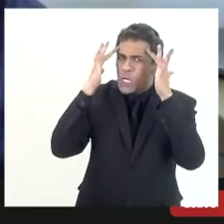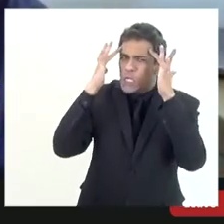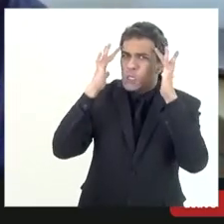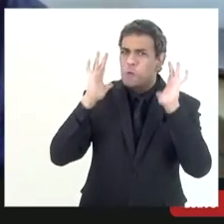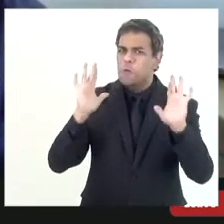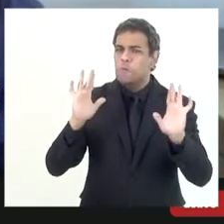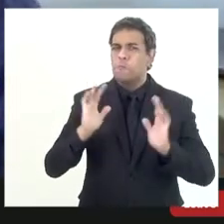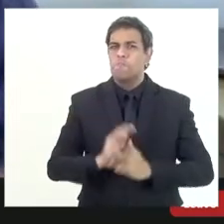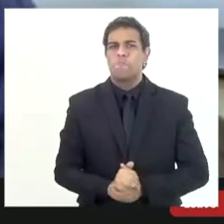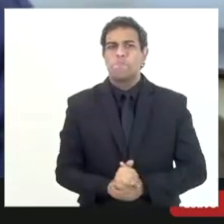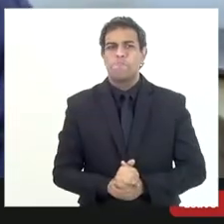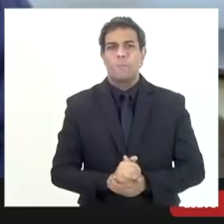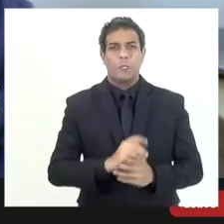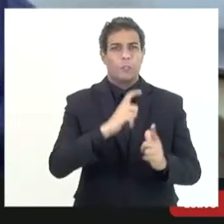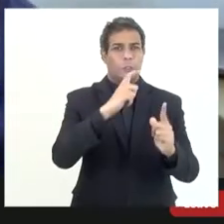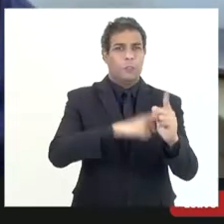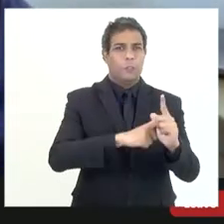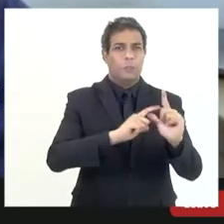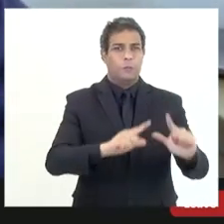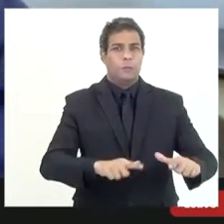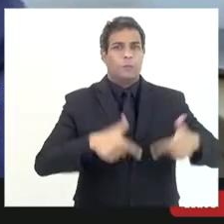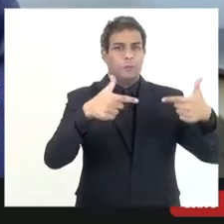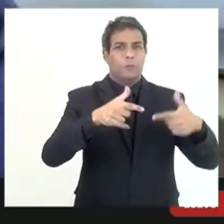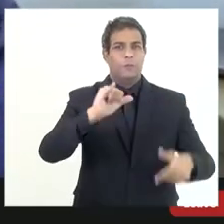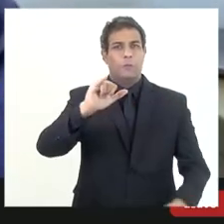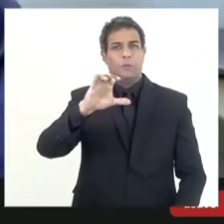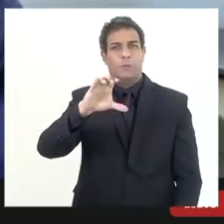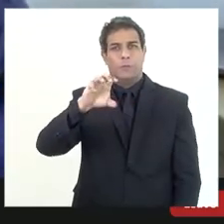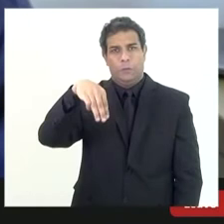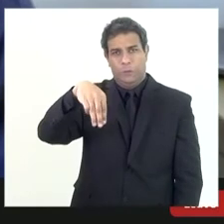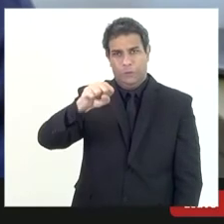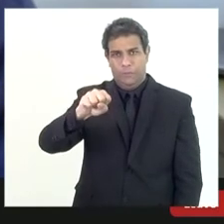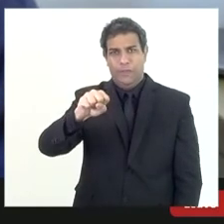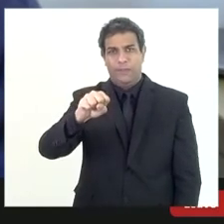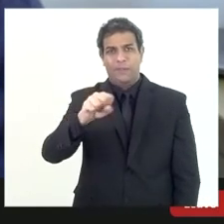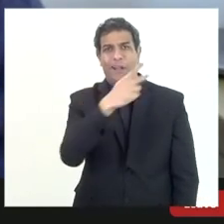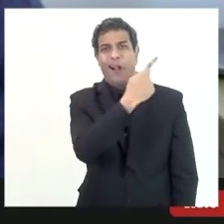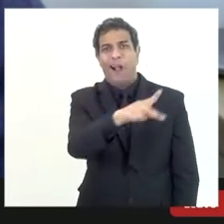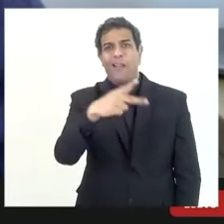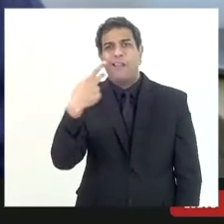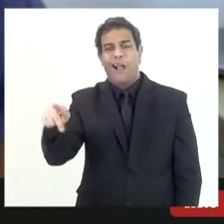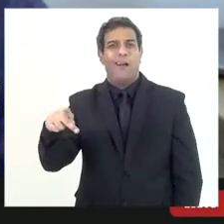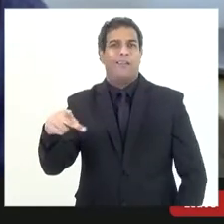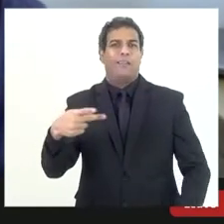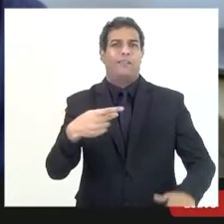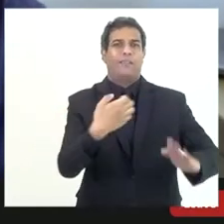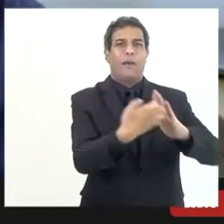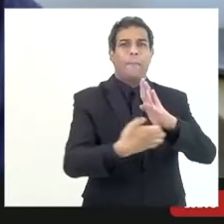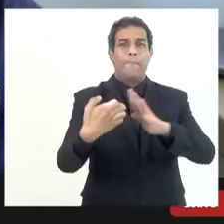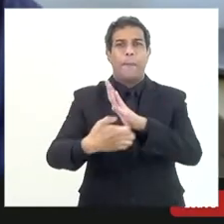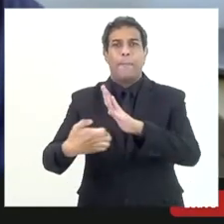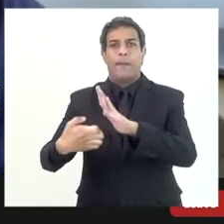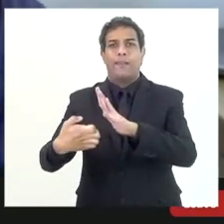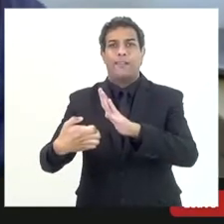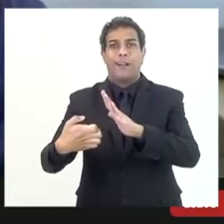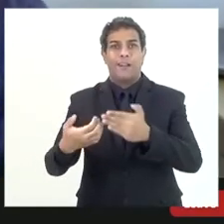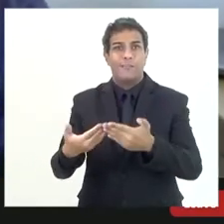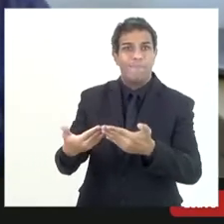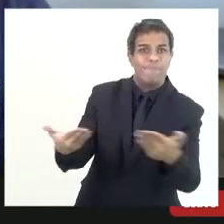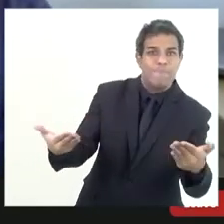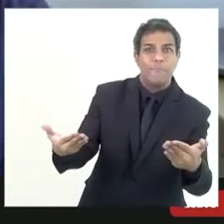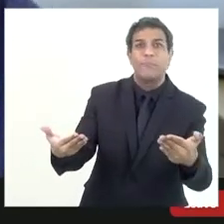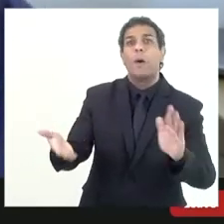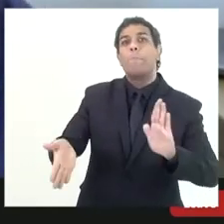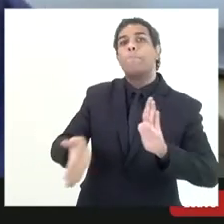essa dívida ativa de CMS em relação às concessionárias para a gente botar na mesa e